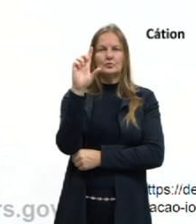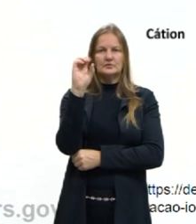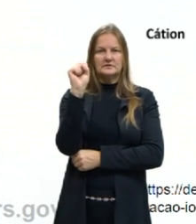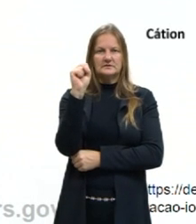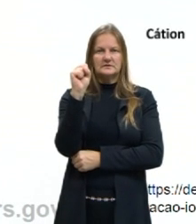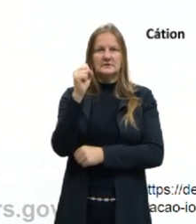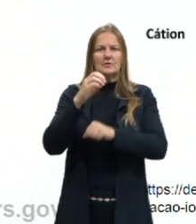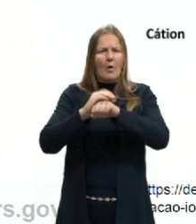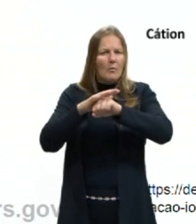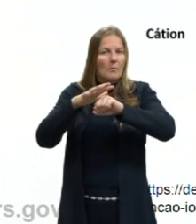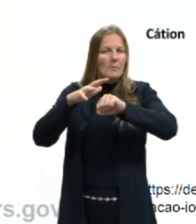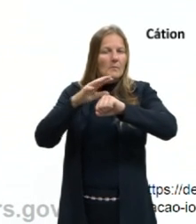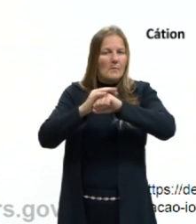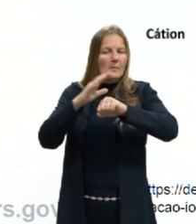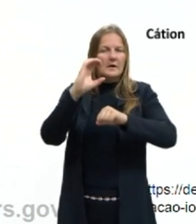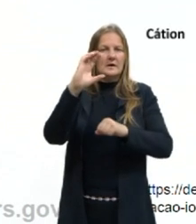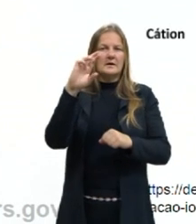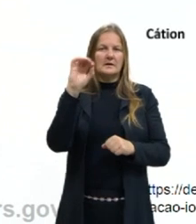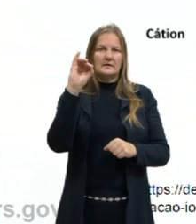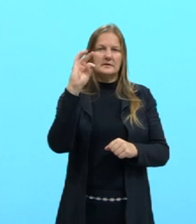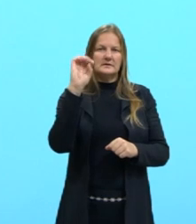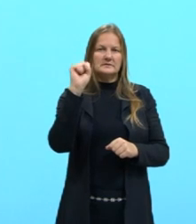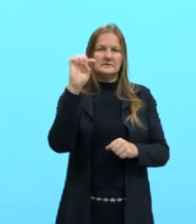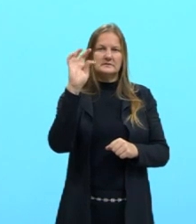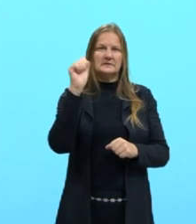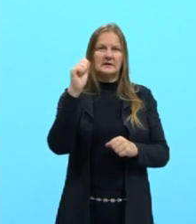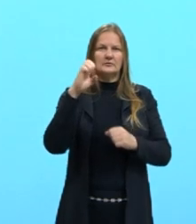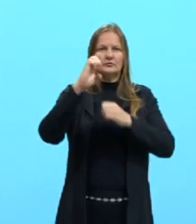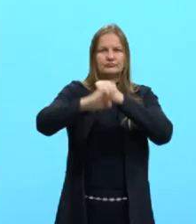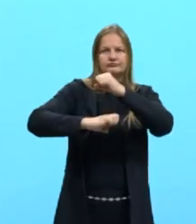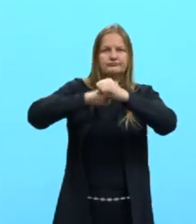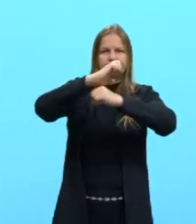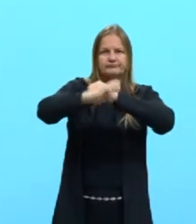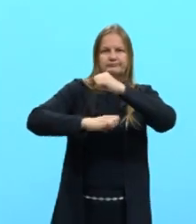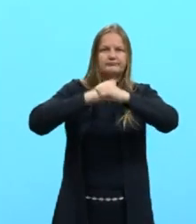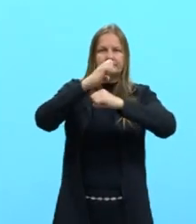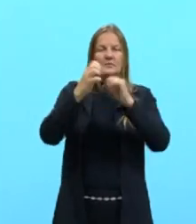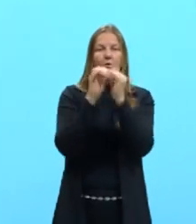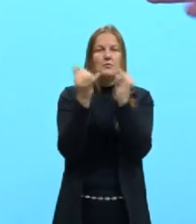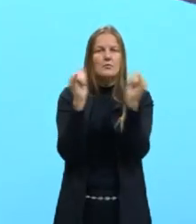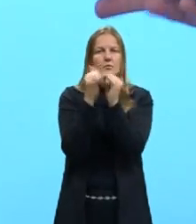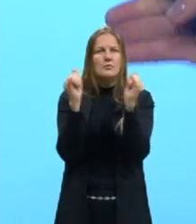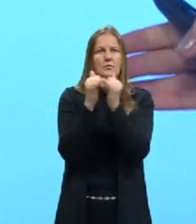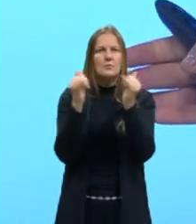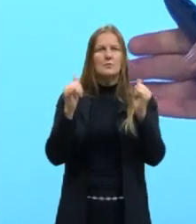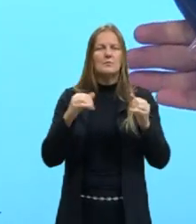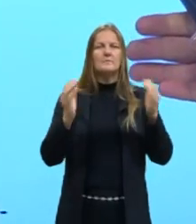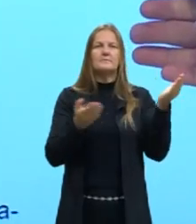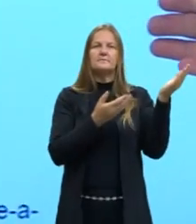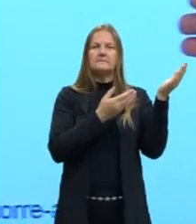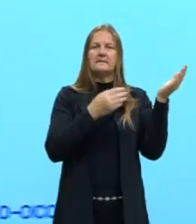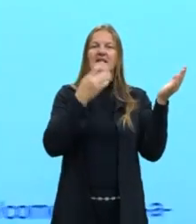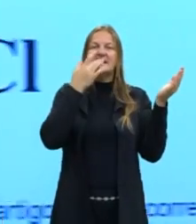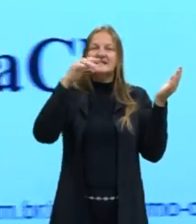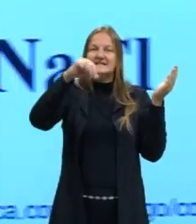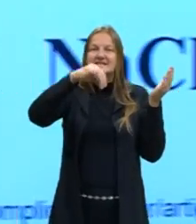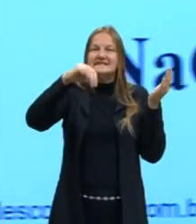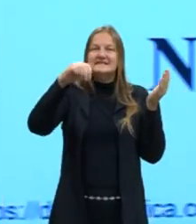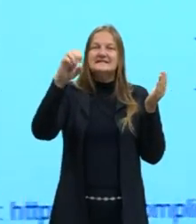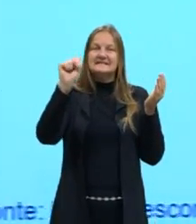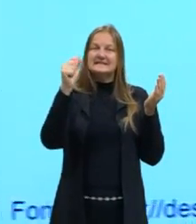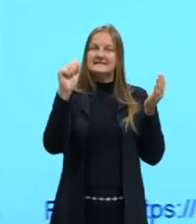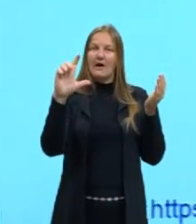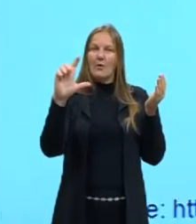São ligações de natureza elétrica. E aqui eu tenho um exemplo do nosso cloreto de sódio. Nosso sal de cozinha.